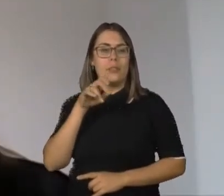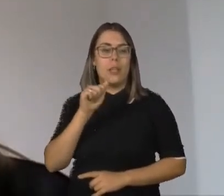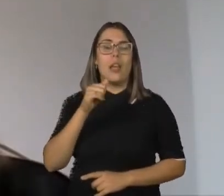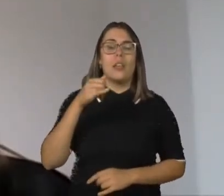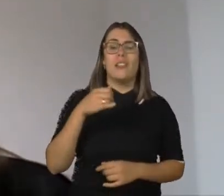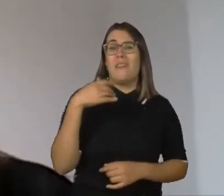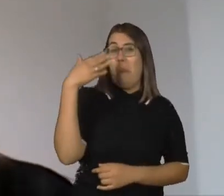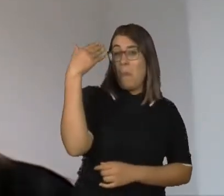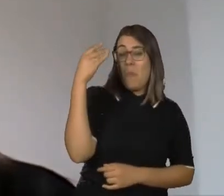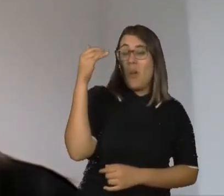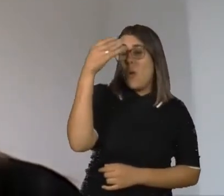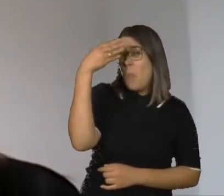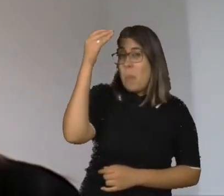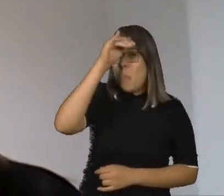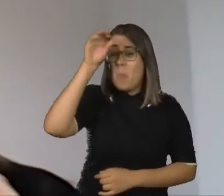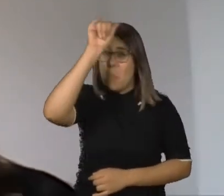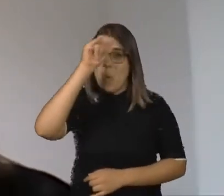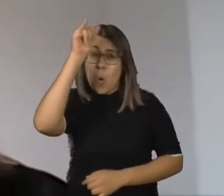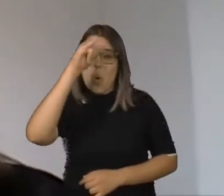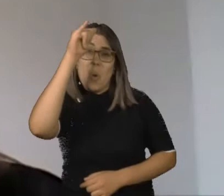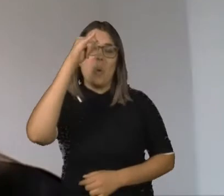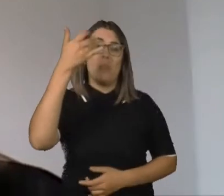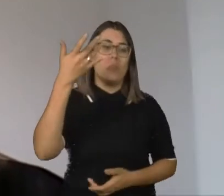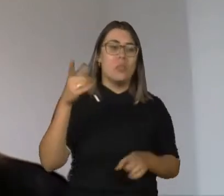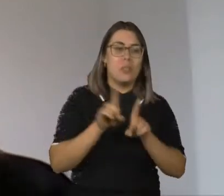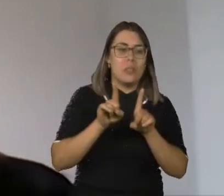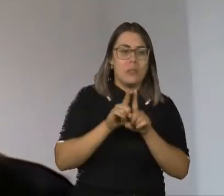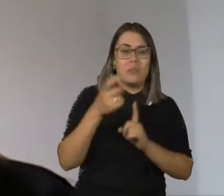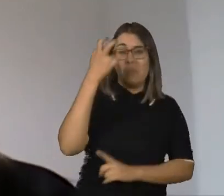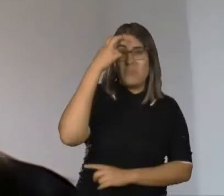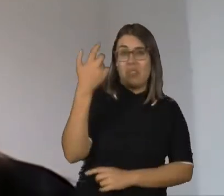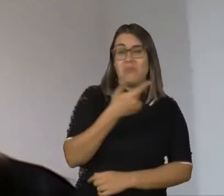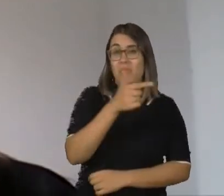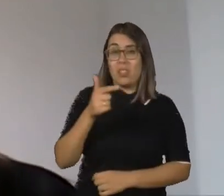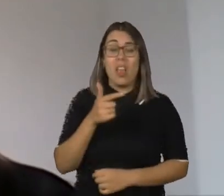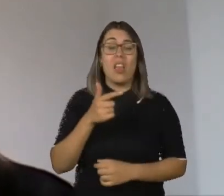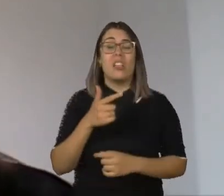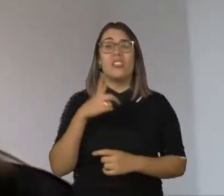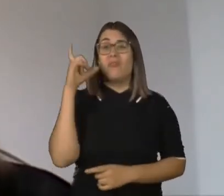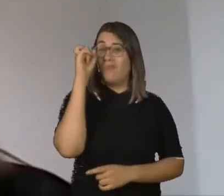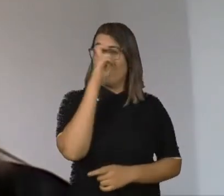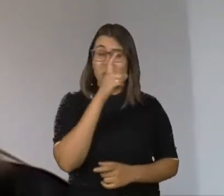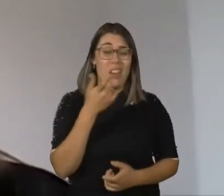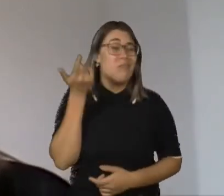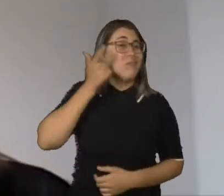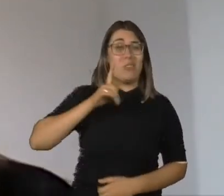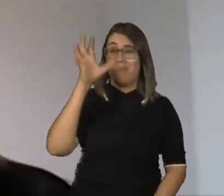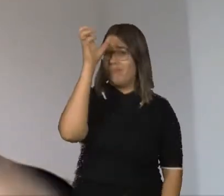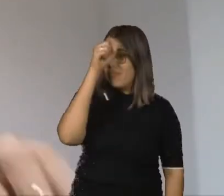imbecilidade, desvantagem, comprometimento intelectual, dificuldades, incapacidade de aprendizagem,